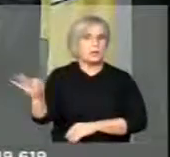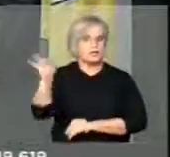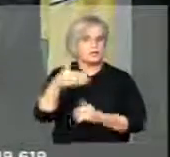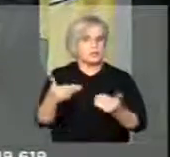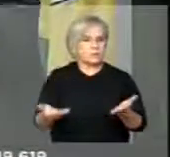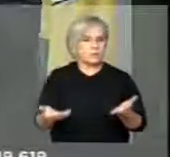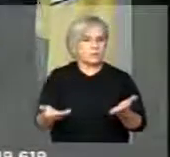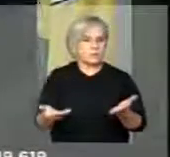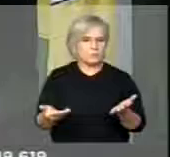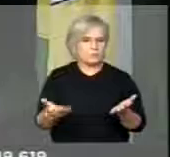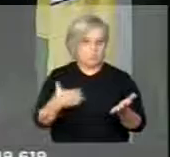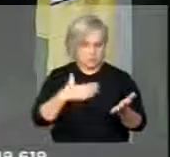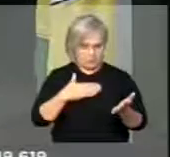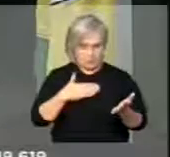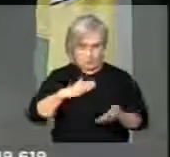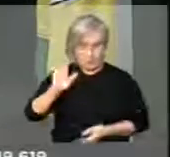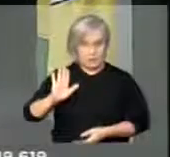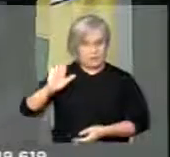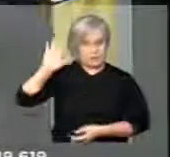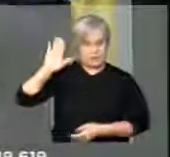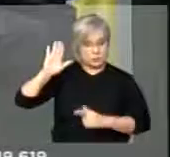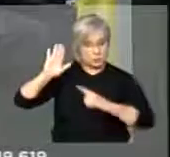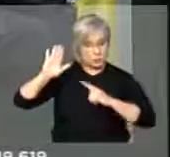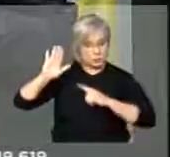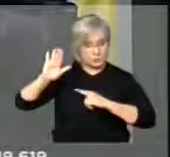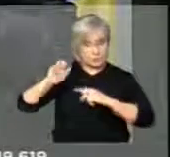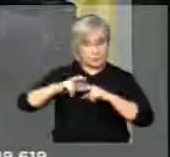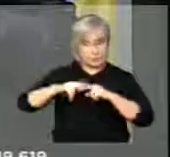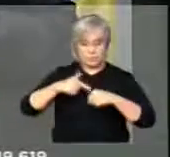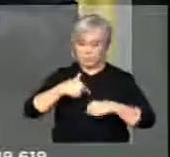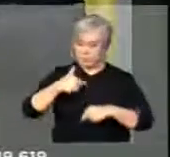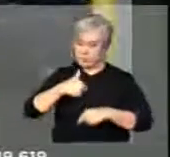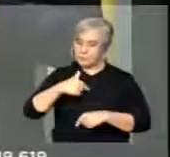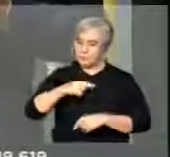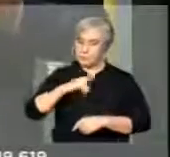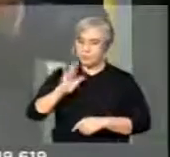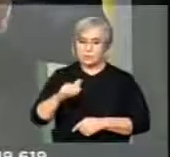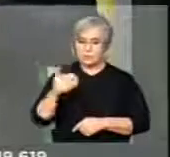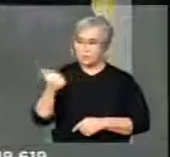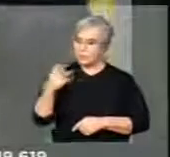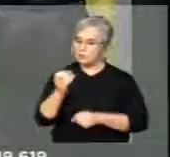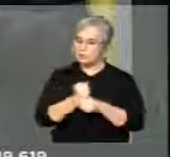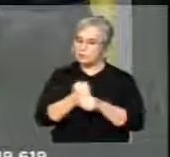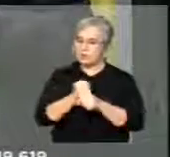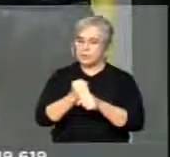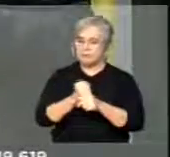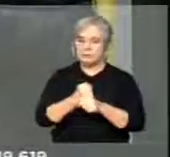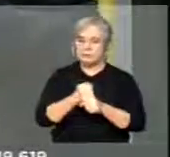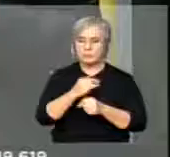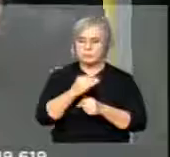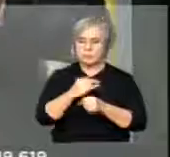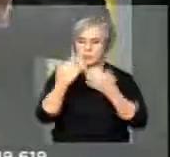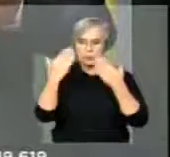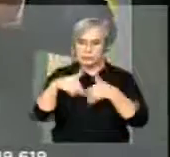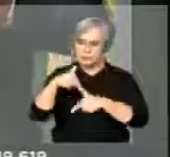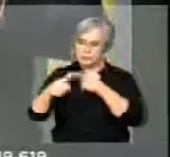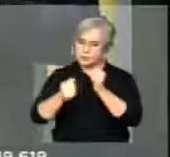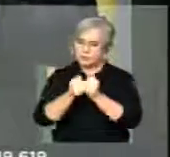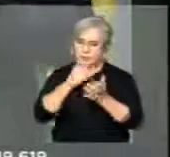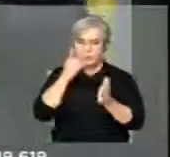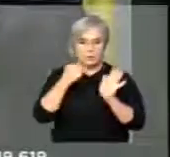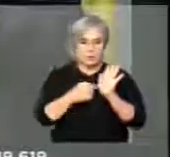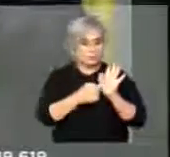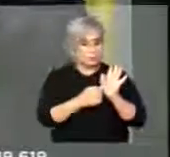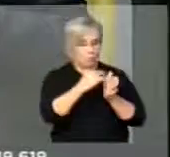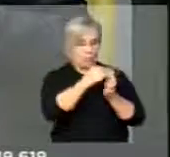Eu estou colocando a minha candidatura, porque eu tenho 14 anos de mandato. Essa cadeira que, vossa excelência, está aí com muito orgulho, vossa excelência,